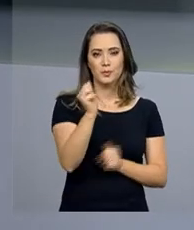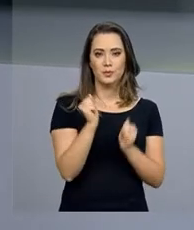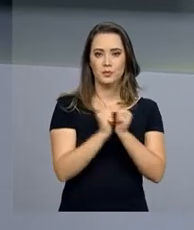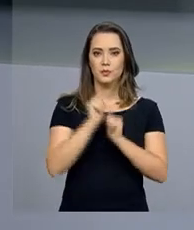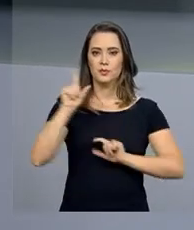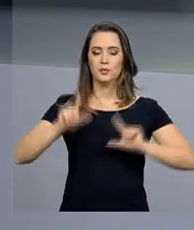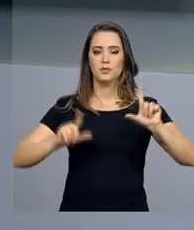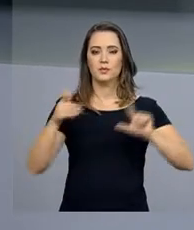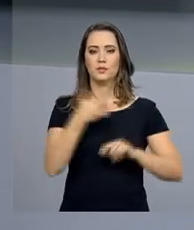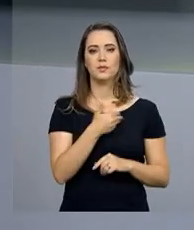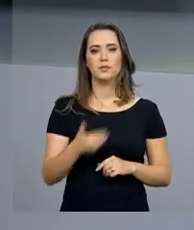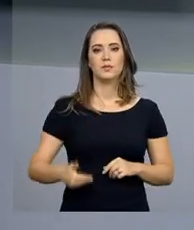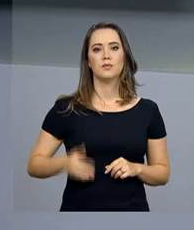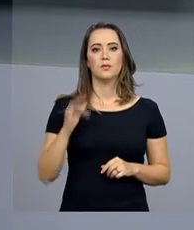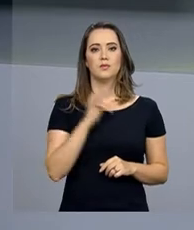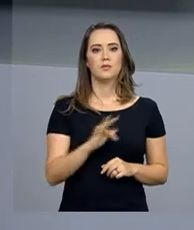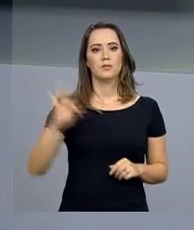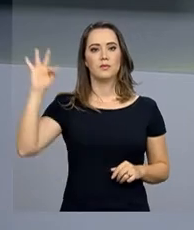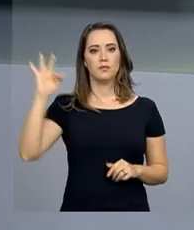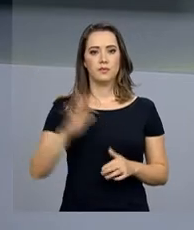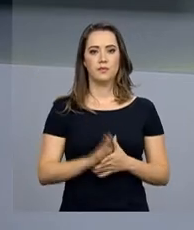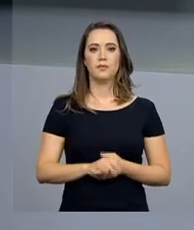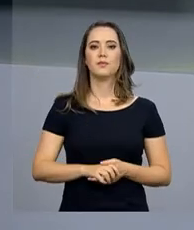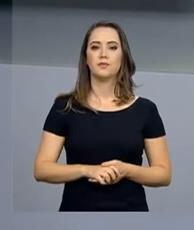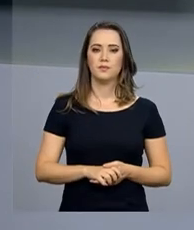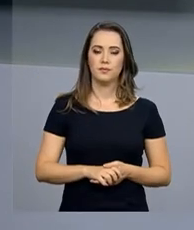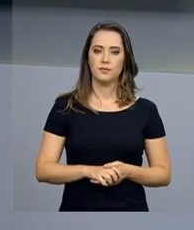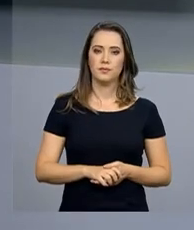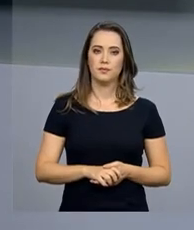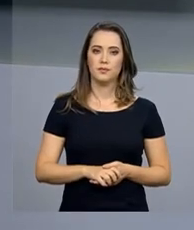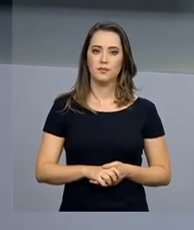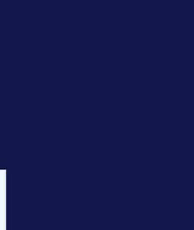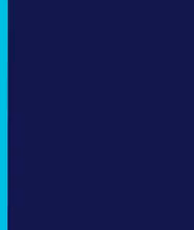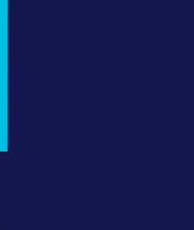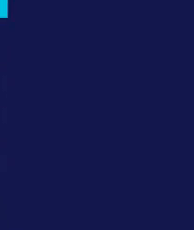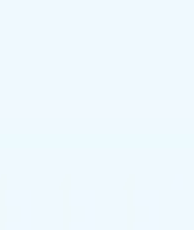você e continue com a gente aqui na NBR, TV do Governo Federal.